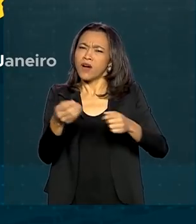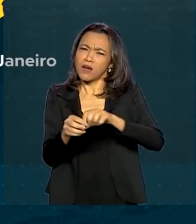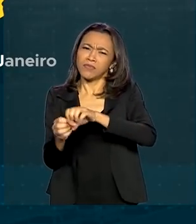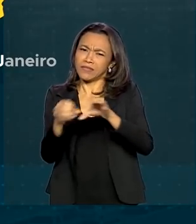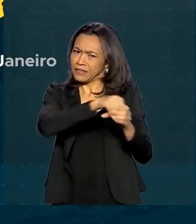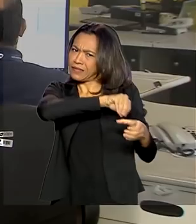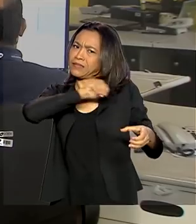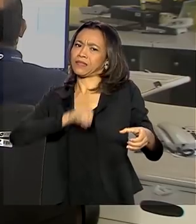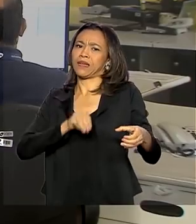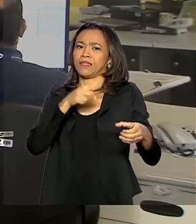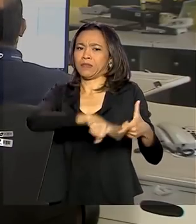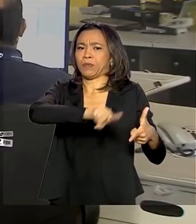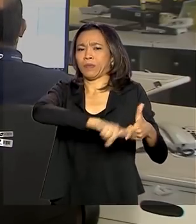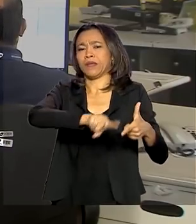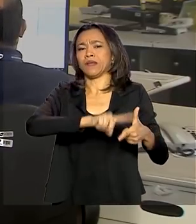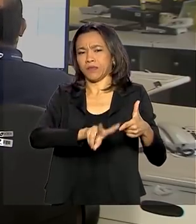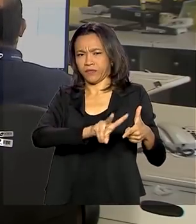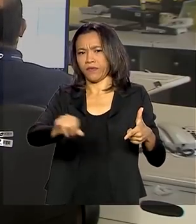rapidamente.